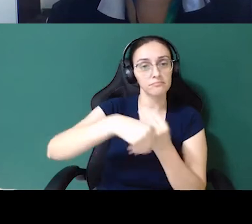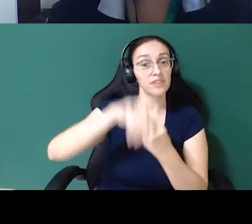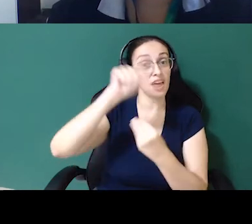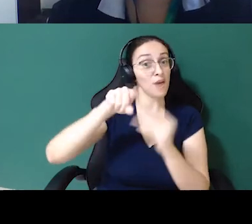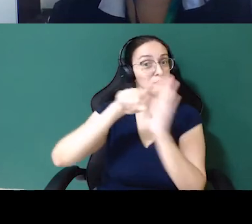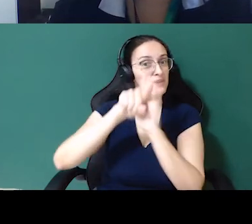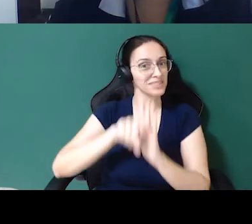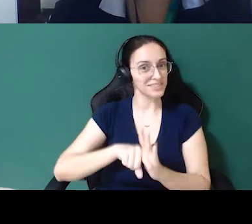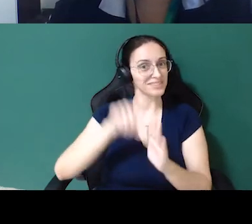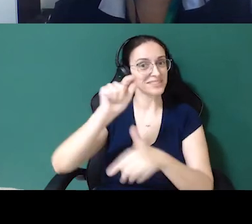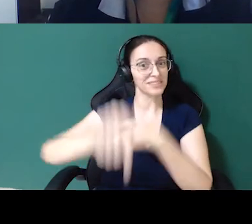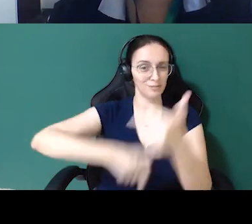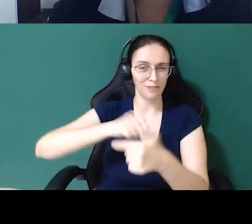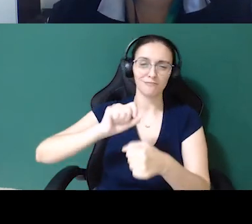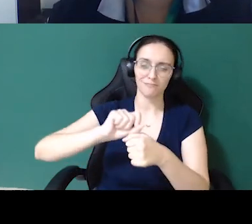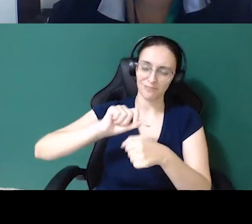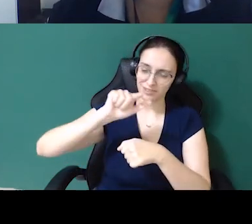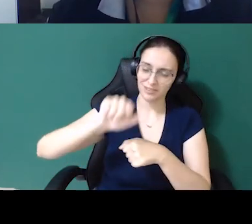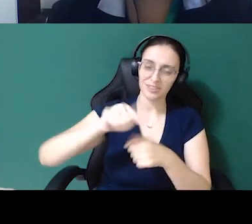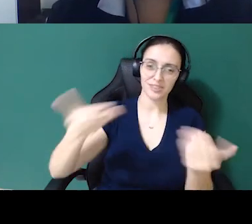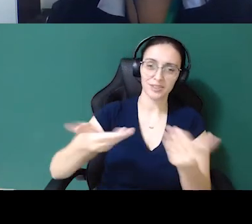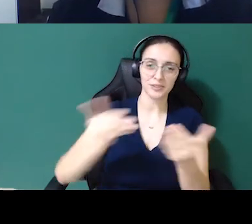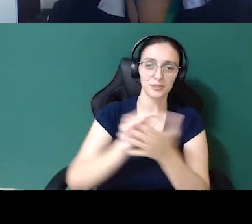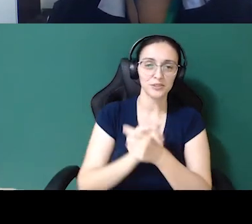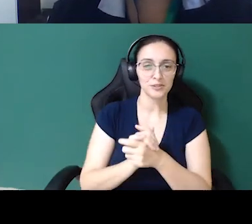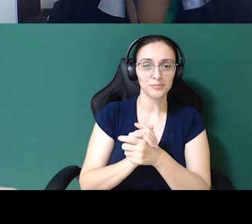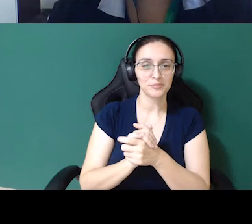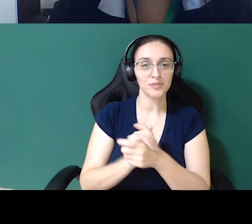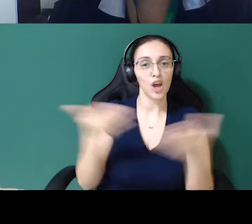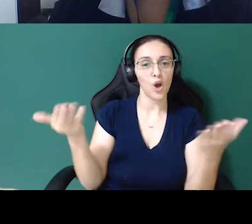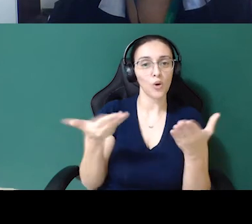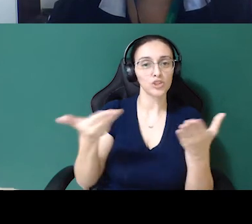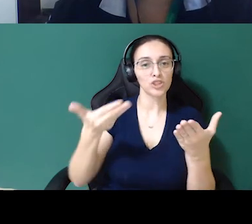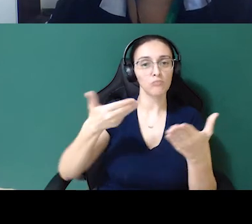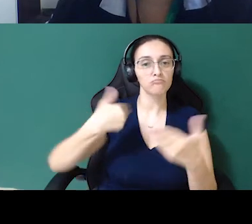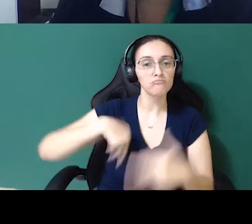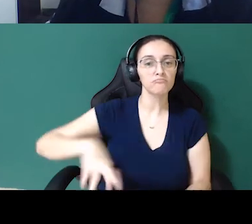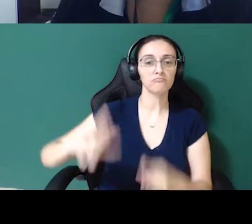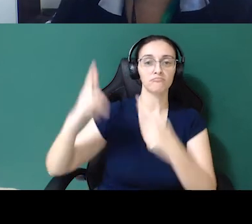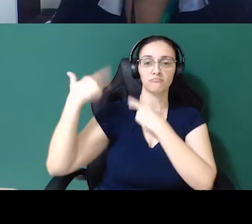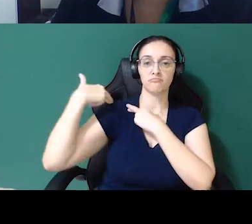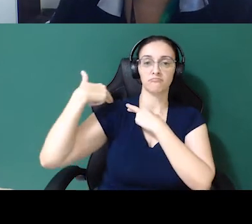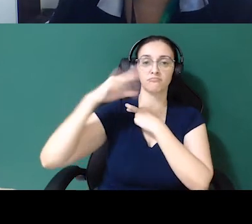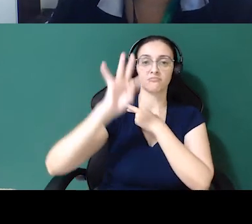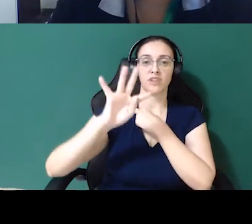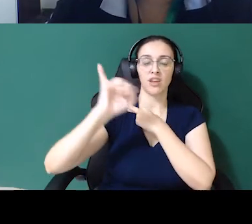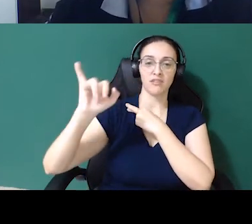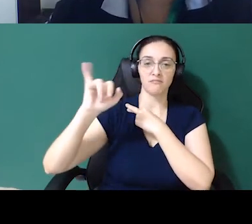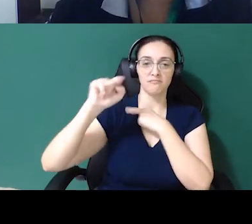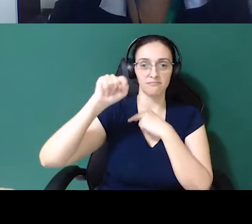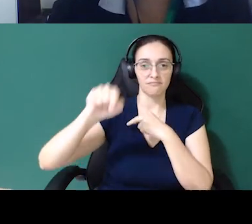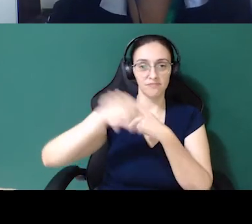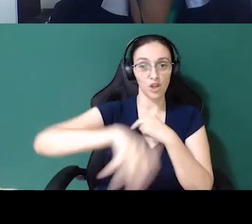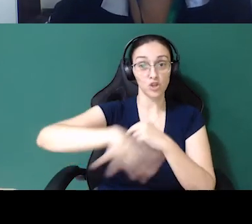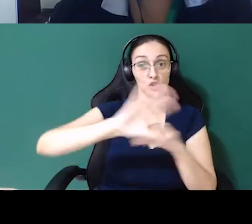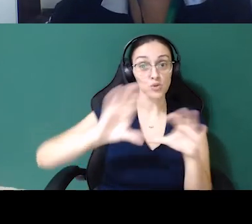pesquisa, né, desse trabalho que eu já venho realizando, hoje eu sou embaixadora da TI na minha empresa, dentro do grupo de